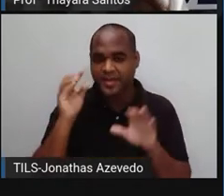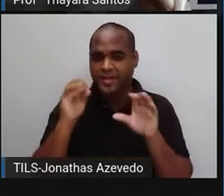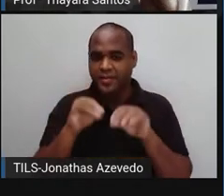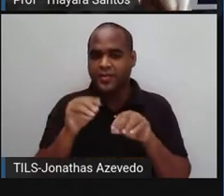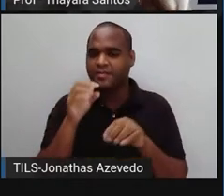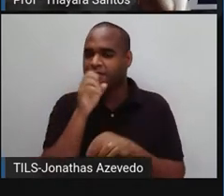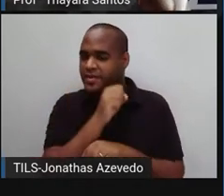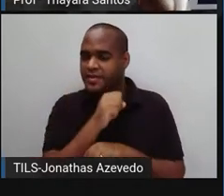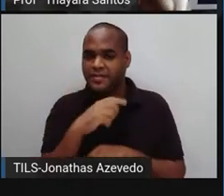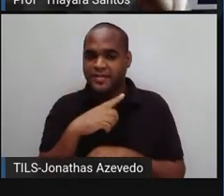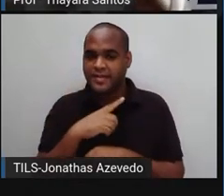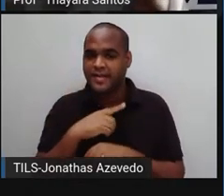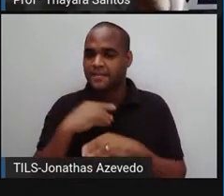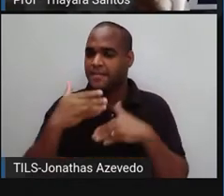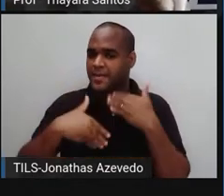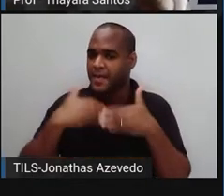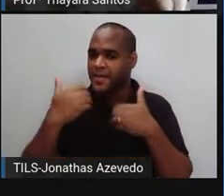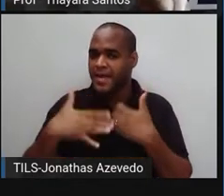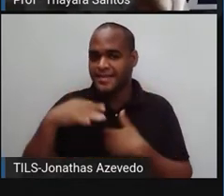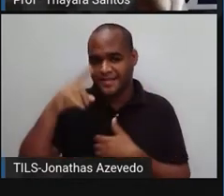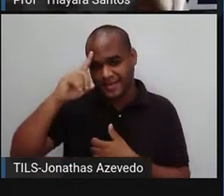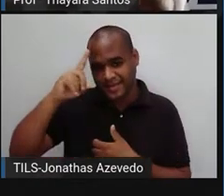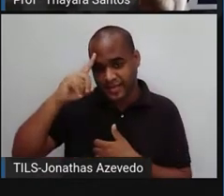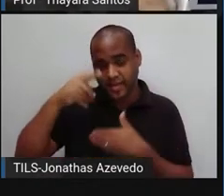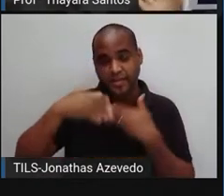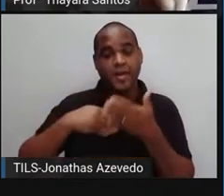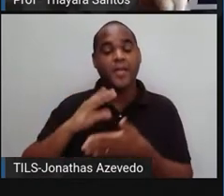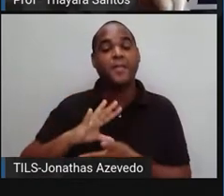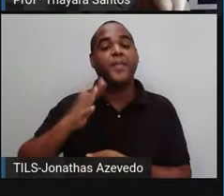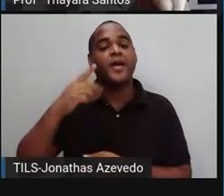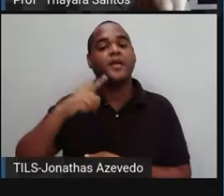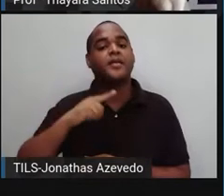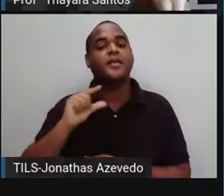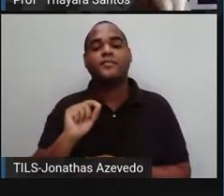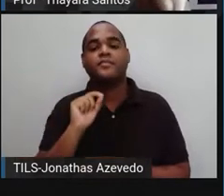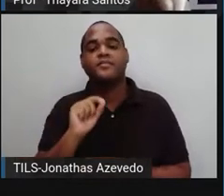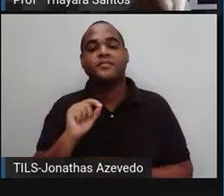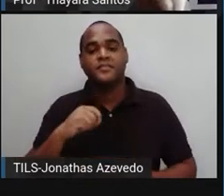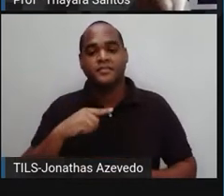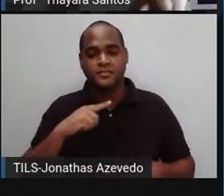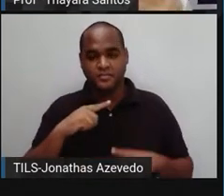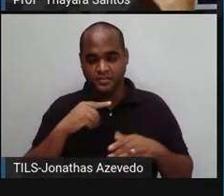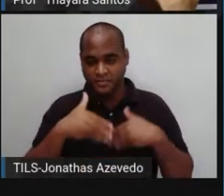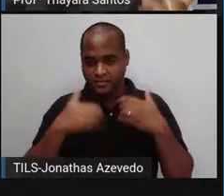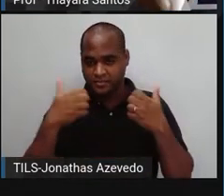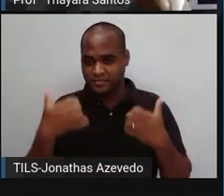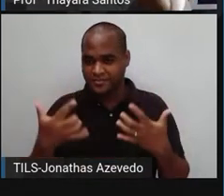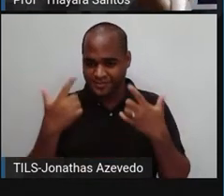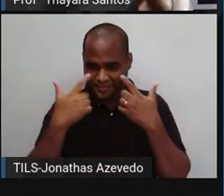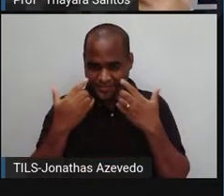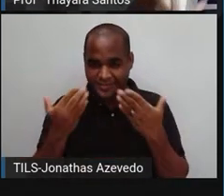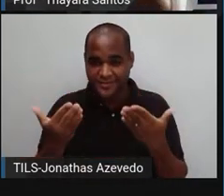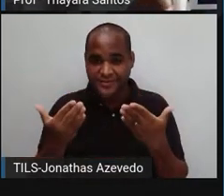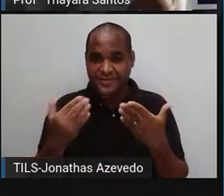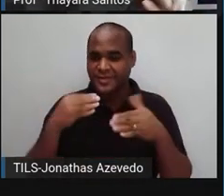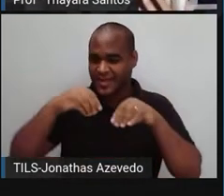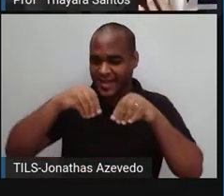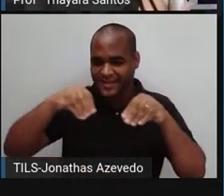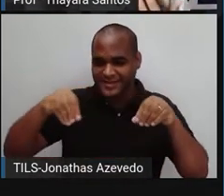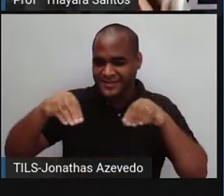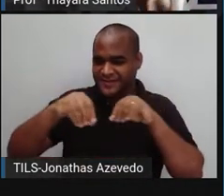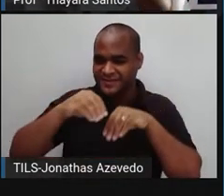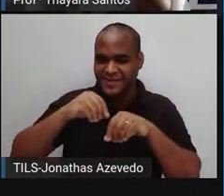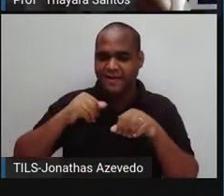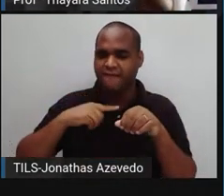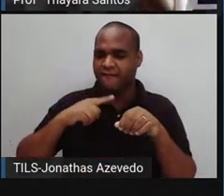rapidinho, mas isso aí é ao longo de vários dias, tá gente? Acontecendo. Como é que acontece esse processo de decomposição? Ele colocou aí o resto de várias coisas,